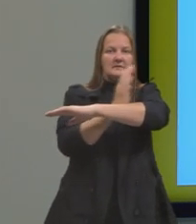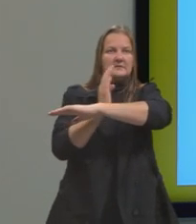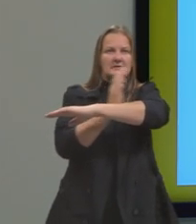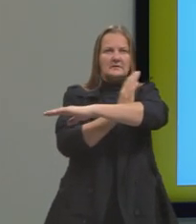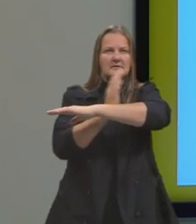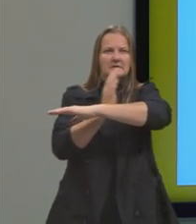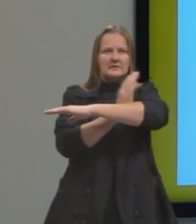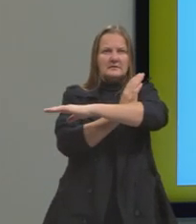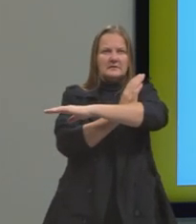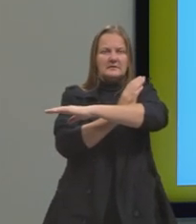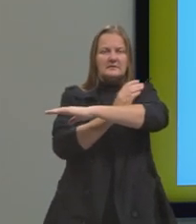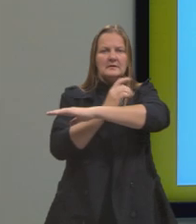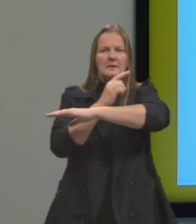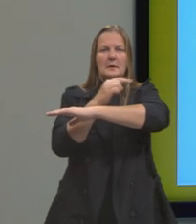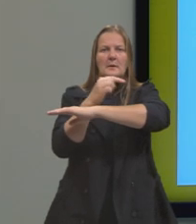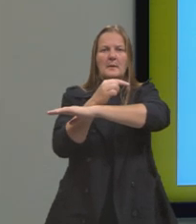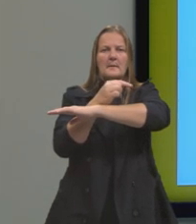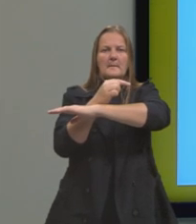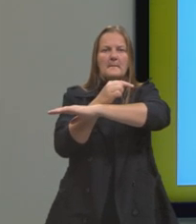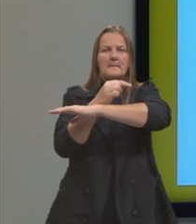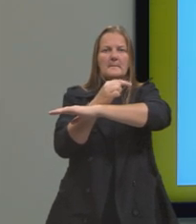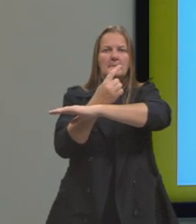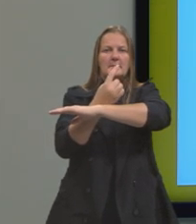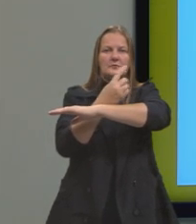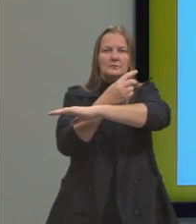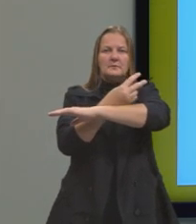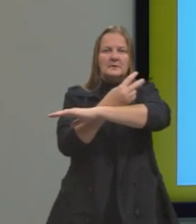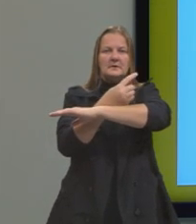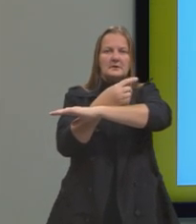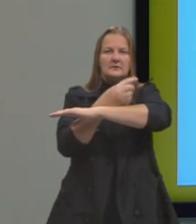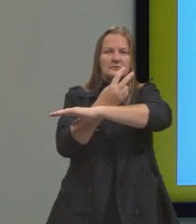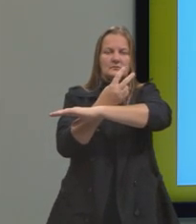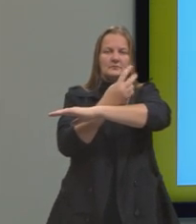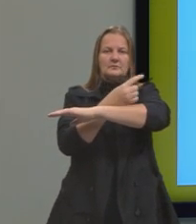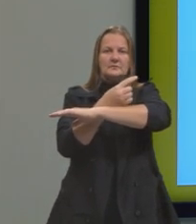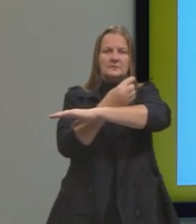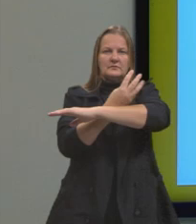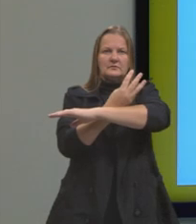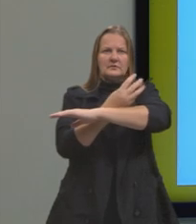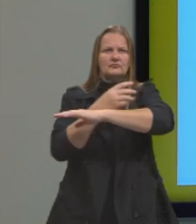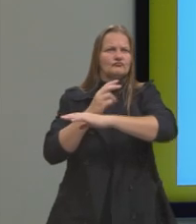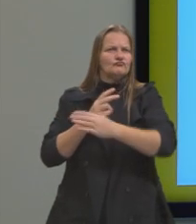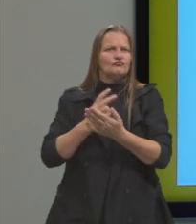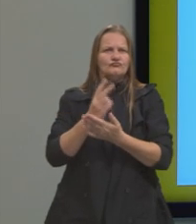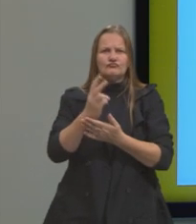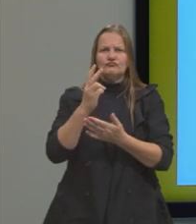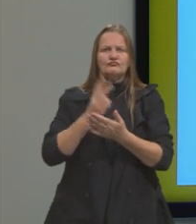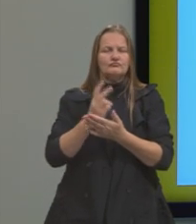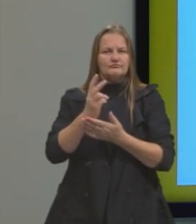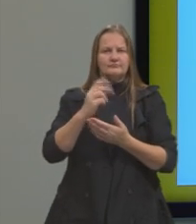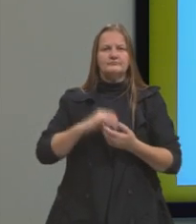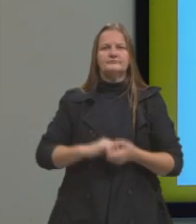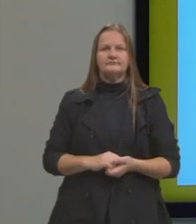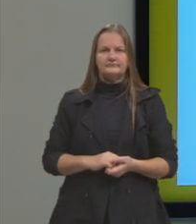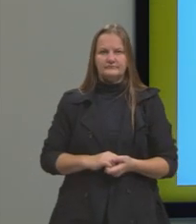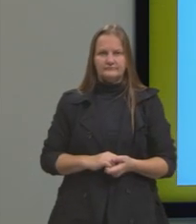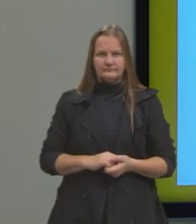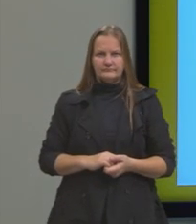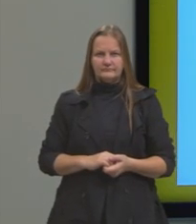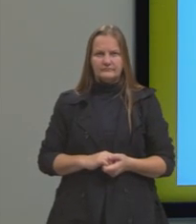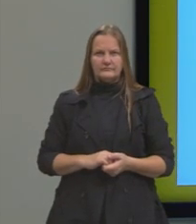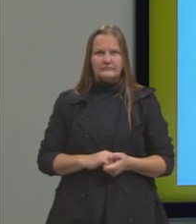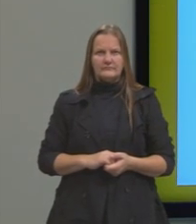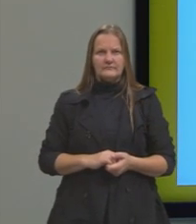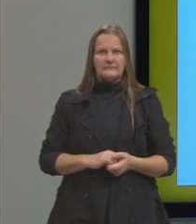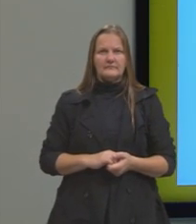vamos ter o quê? Menos um, menos dois, menos três, menos quatro, menos cinco. Mesmo aqui, nós apresentando a flechinha aqui, como tem na direita,